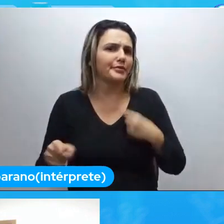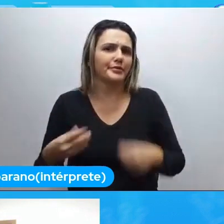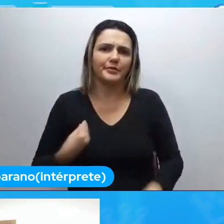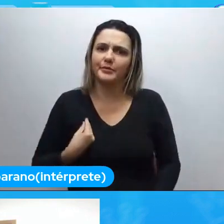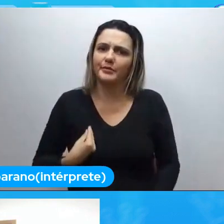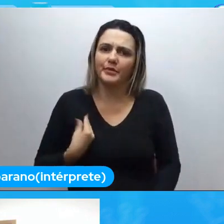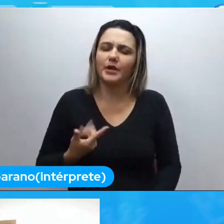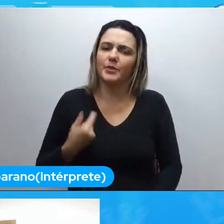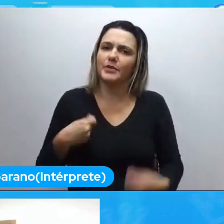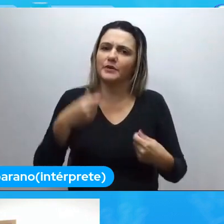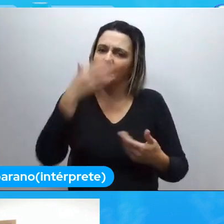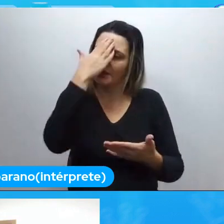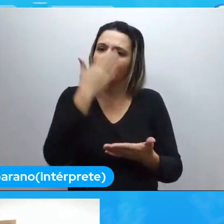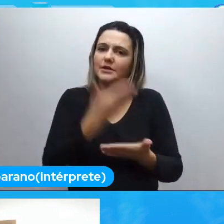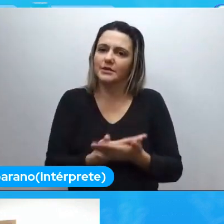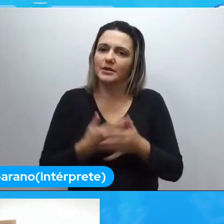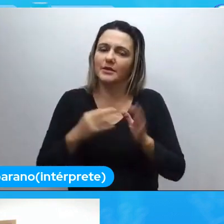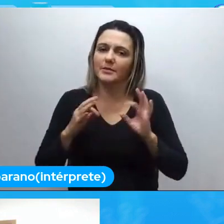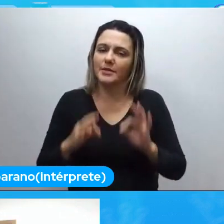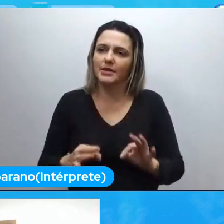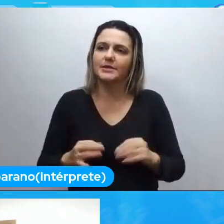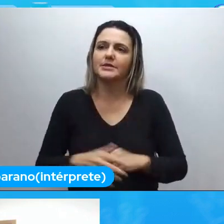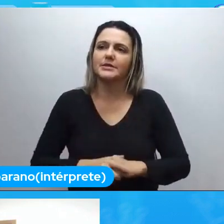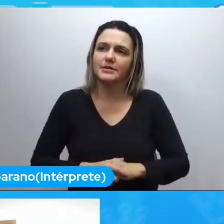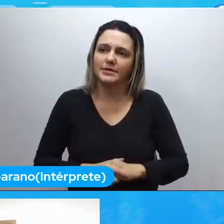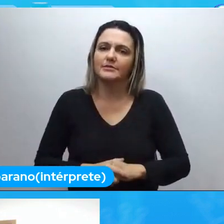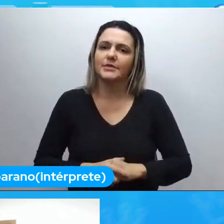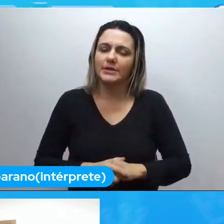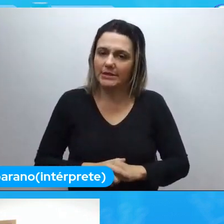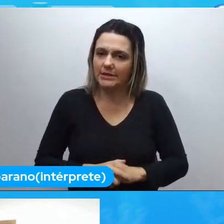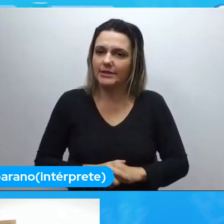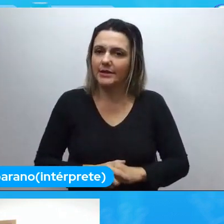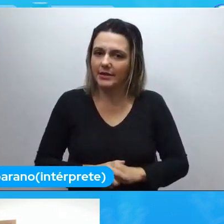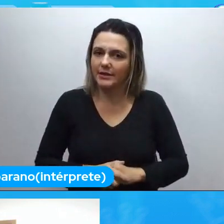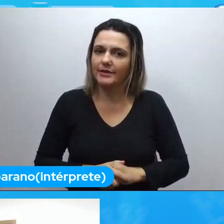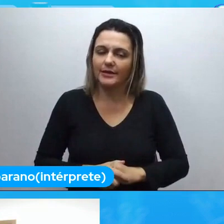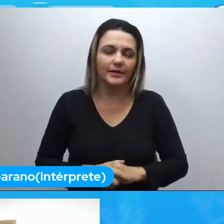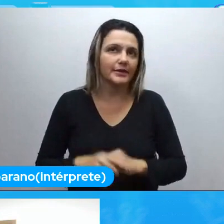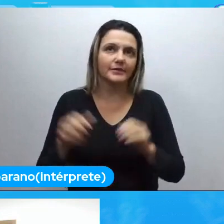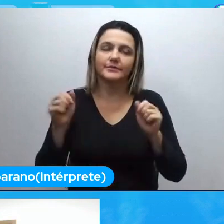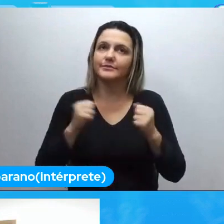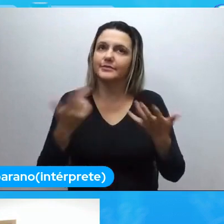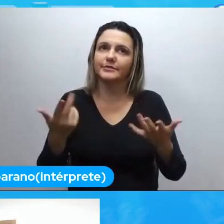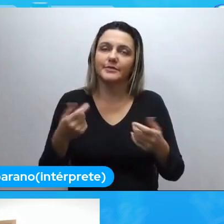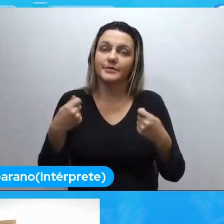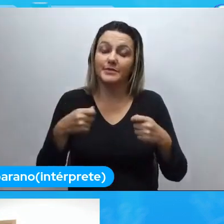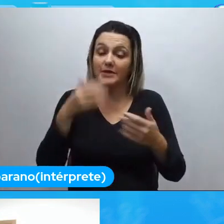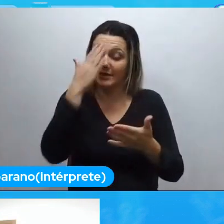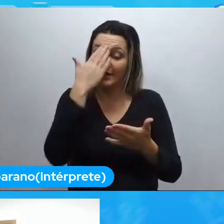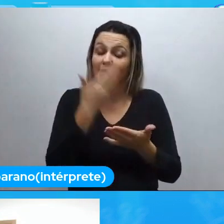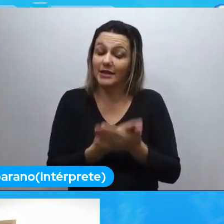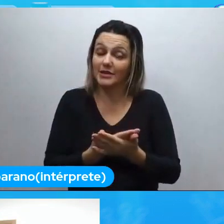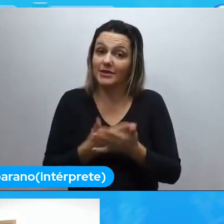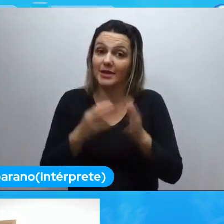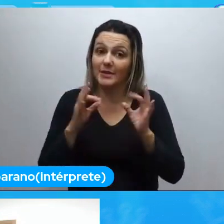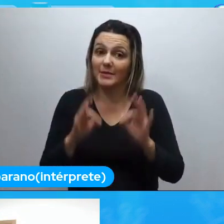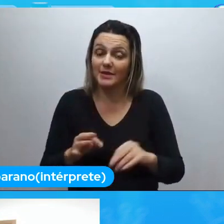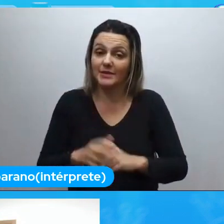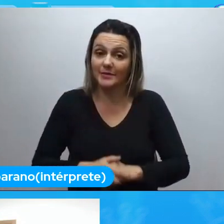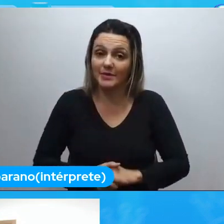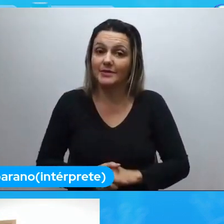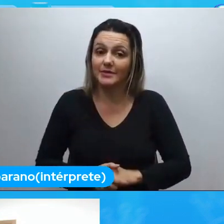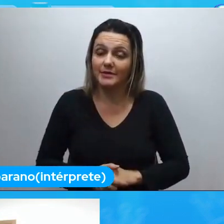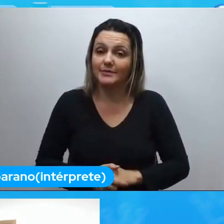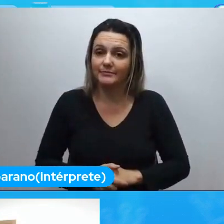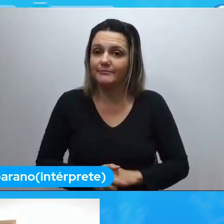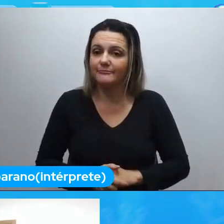acreditar, assim, no claro, para não usar a palavra, tive que acreditar no escuro. E é